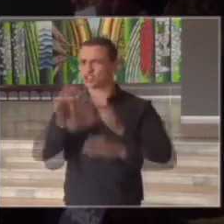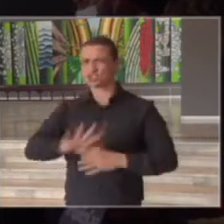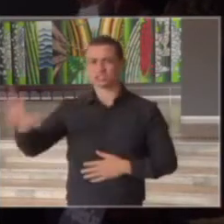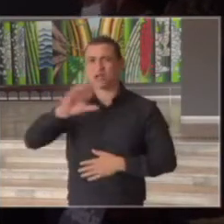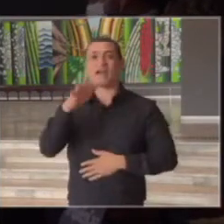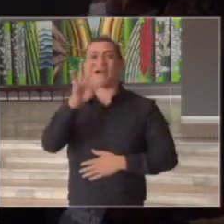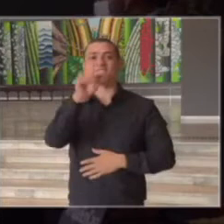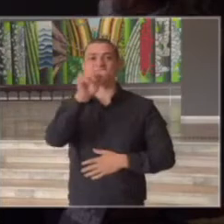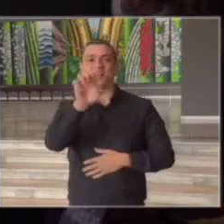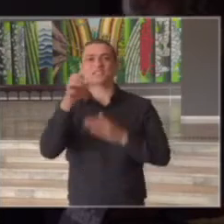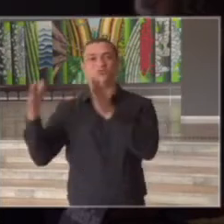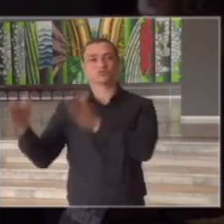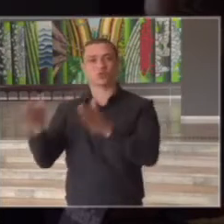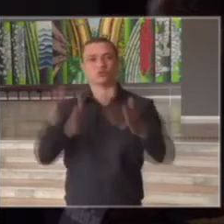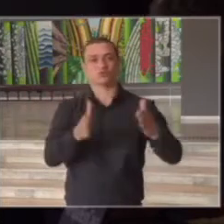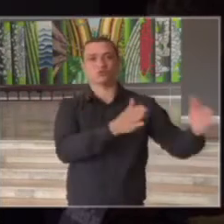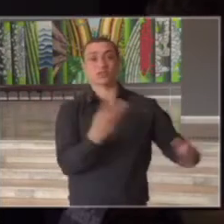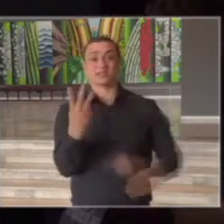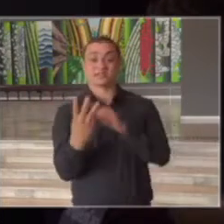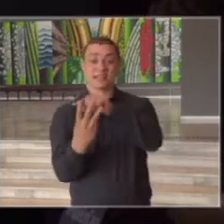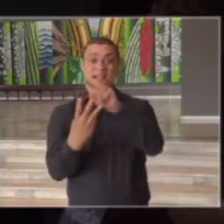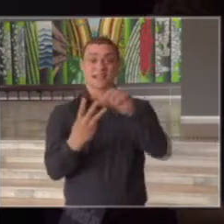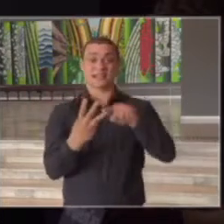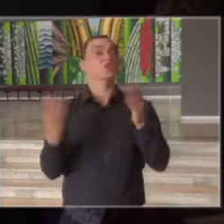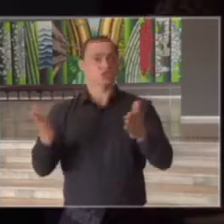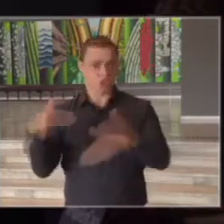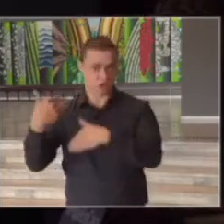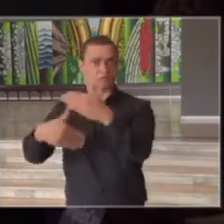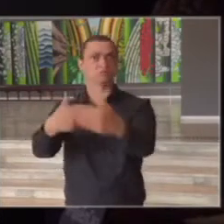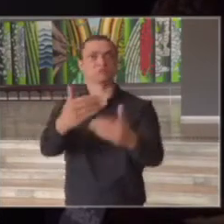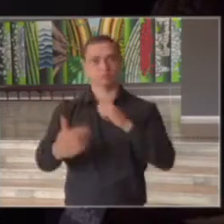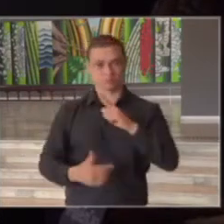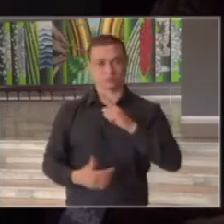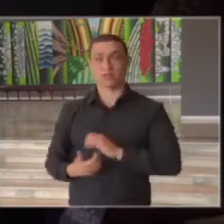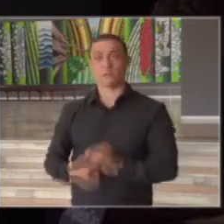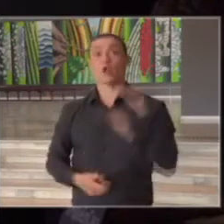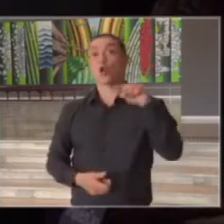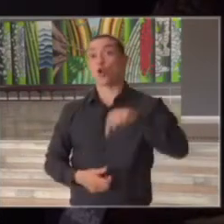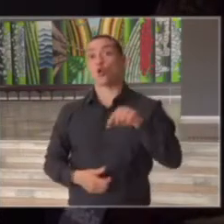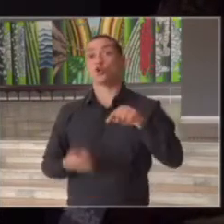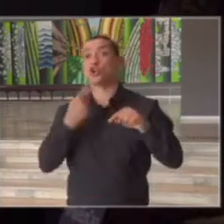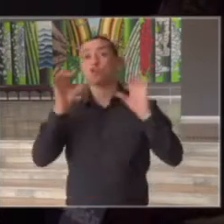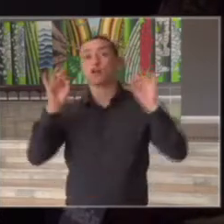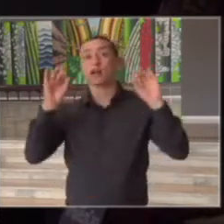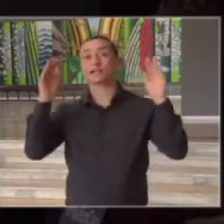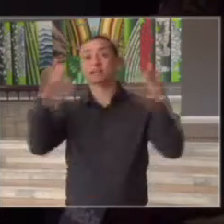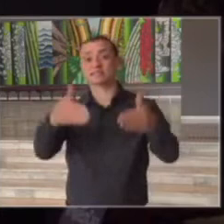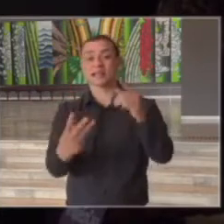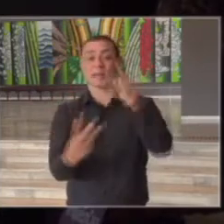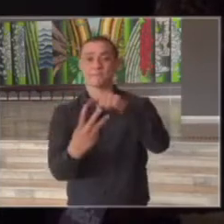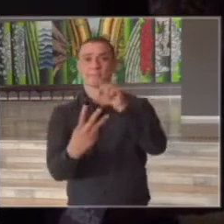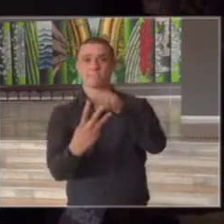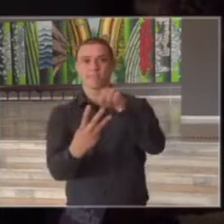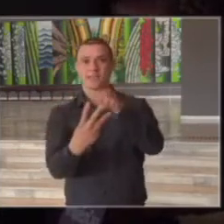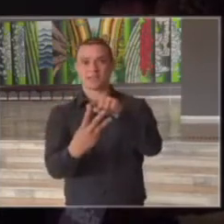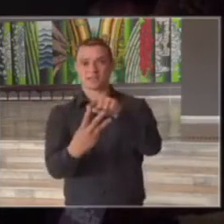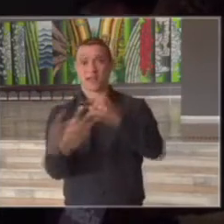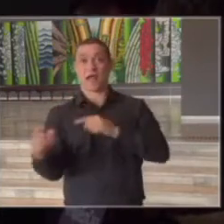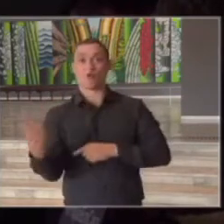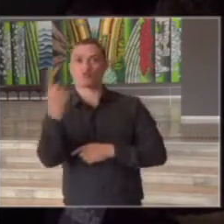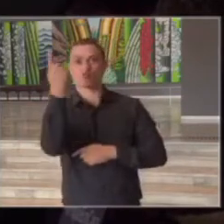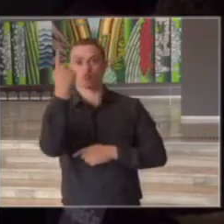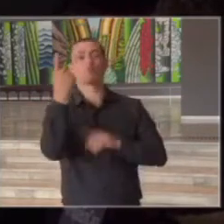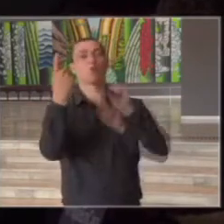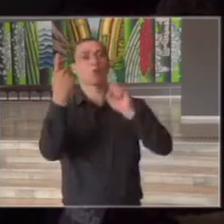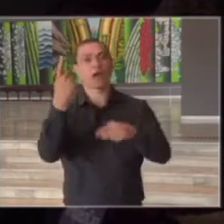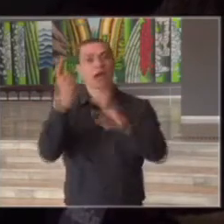fases três fases em andamento vamos falar hoje especificamente da fase um que é a aplicação